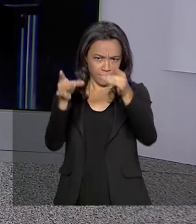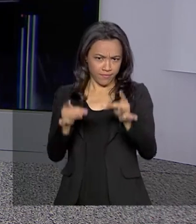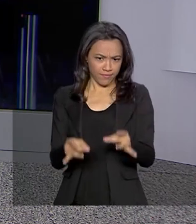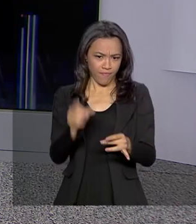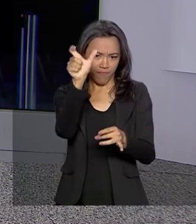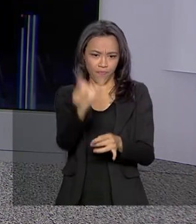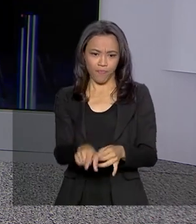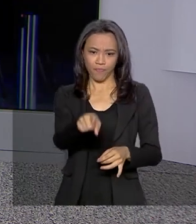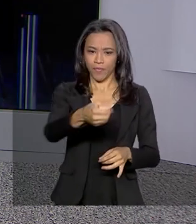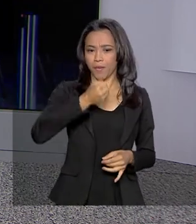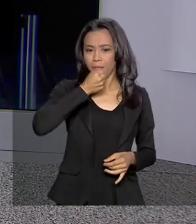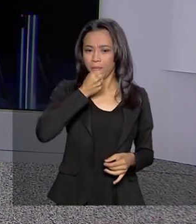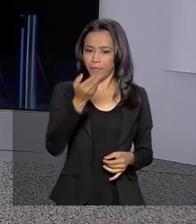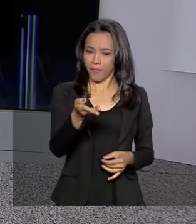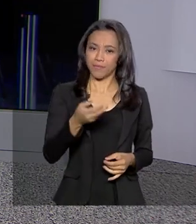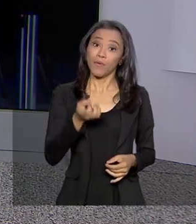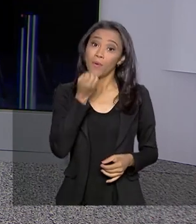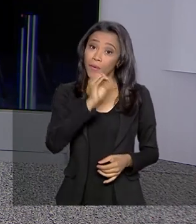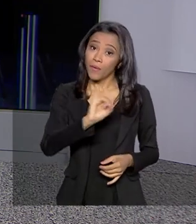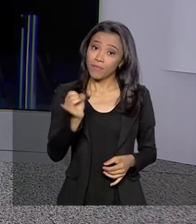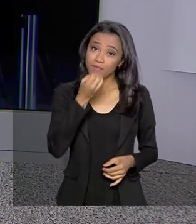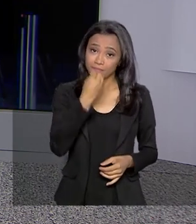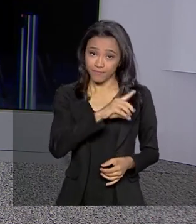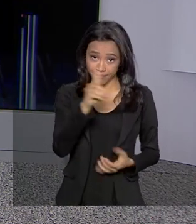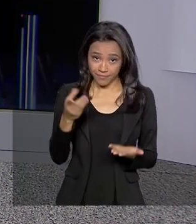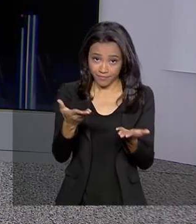repórter Daniele Popov. Olá, Dani, bom dia pra você.